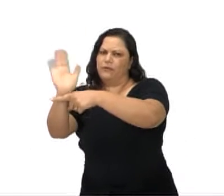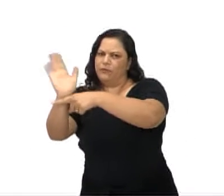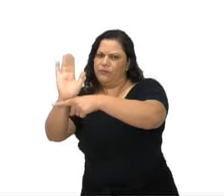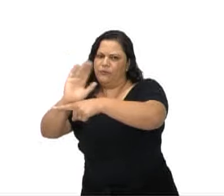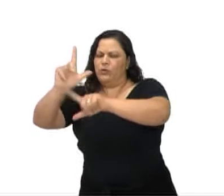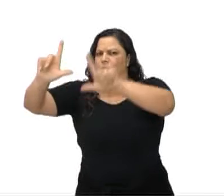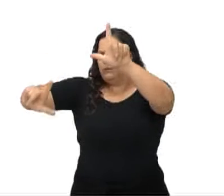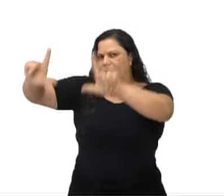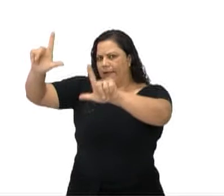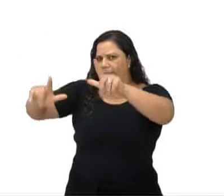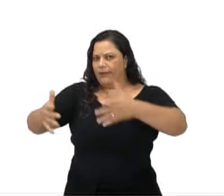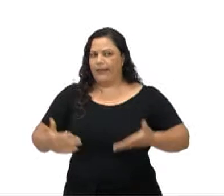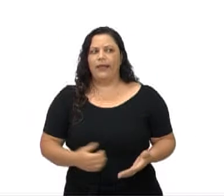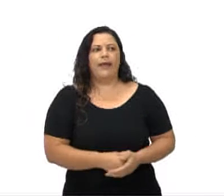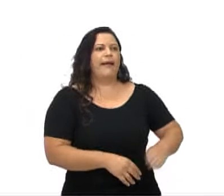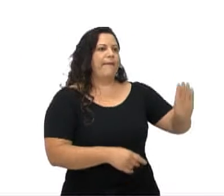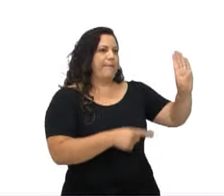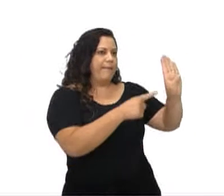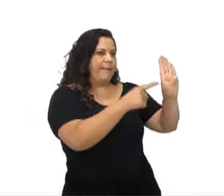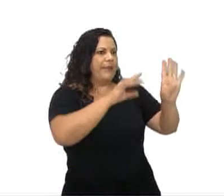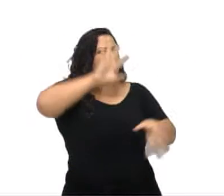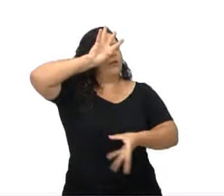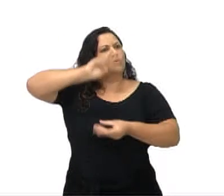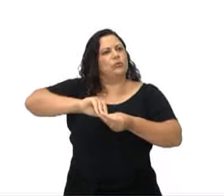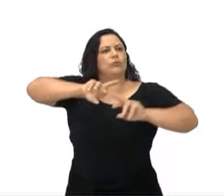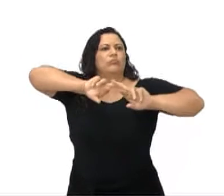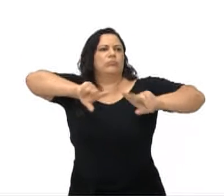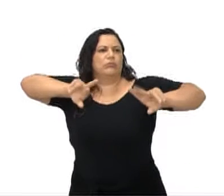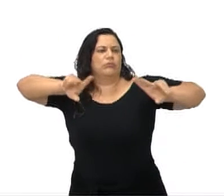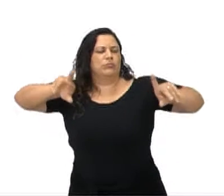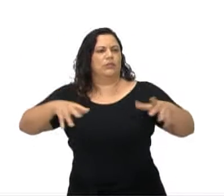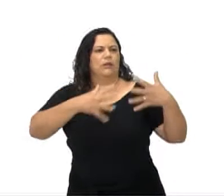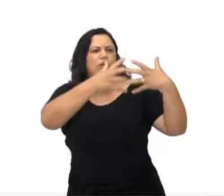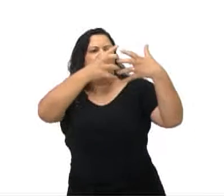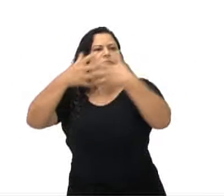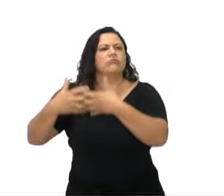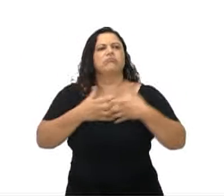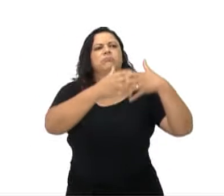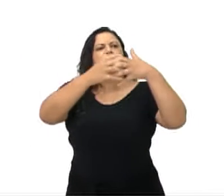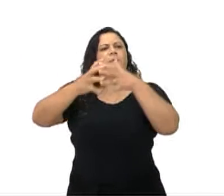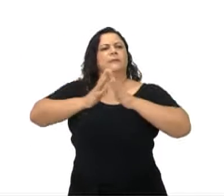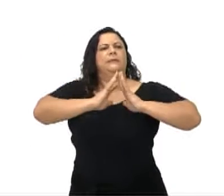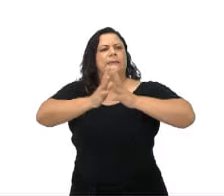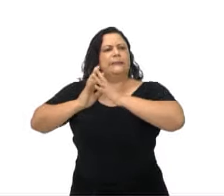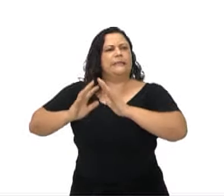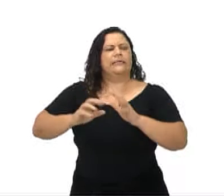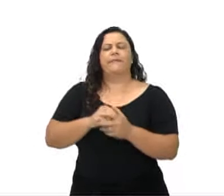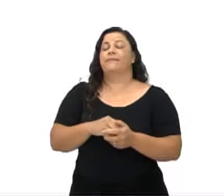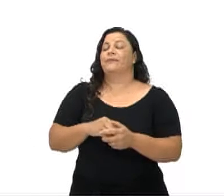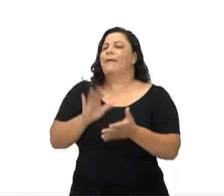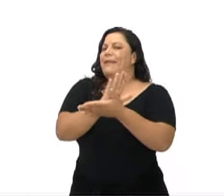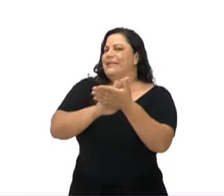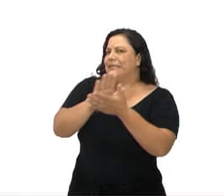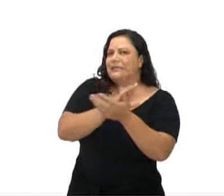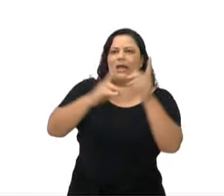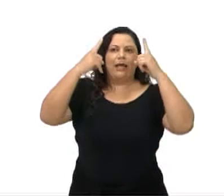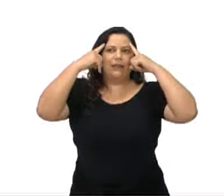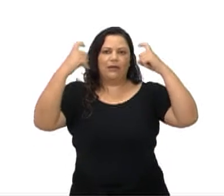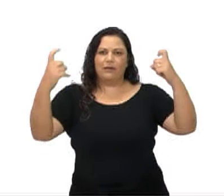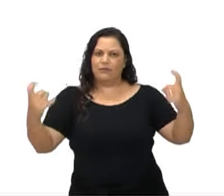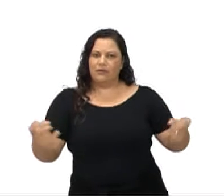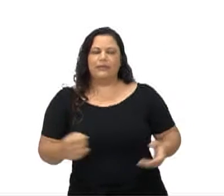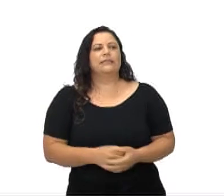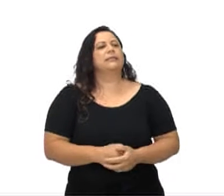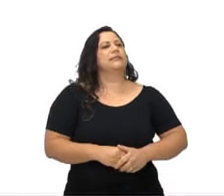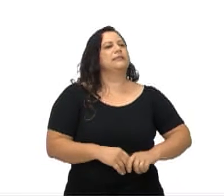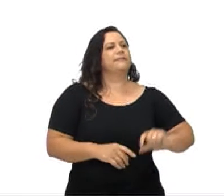Alternativa B, solução de diferenças e conflitos sem usar a violência. Alternativa